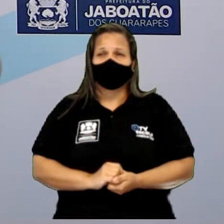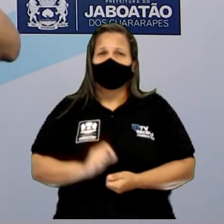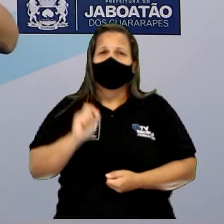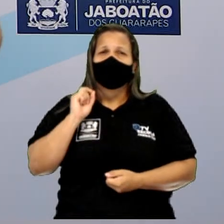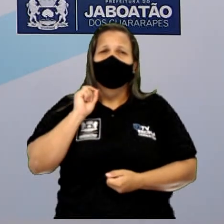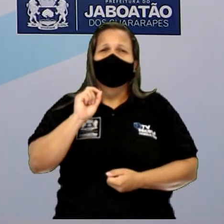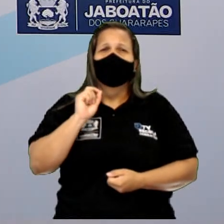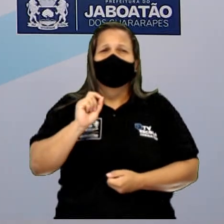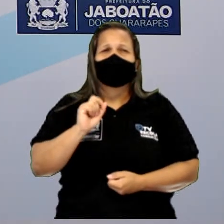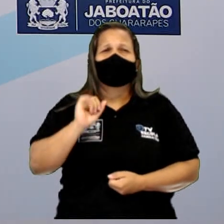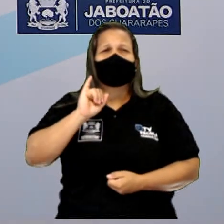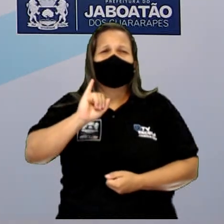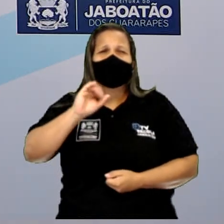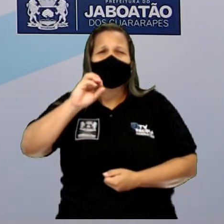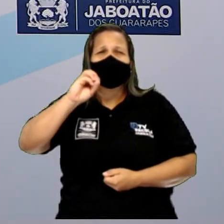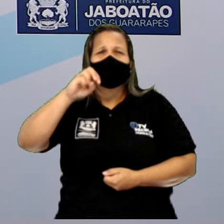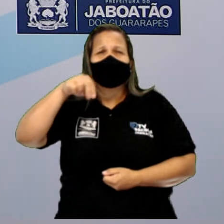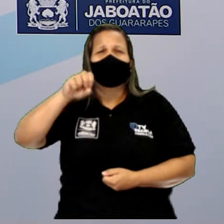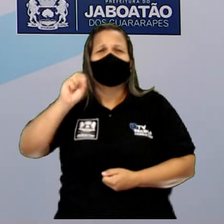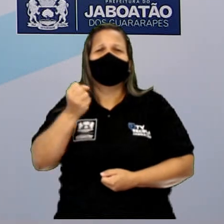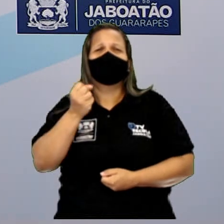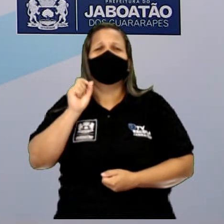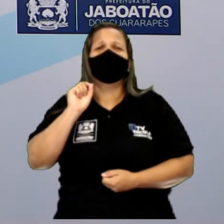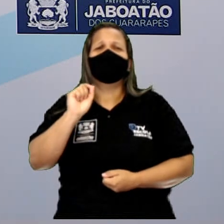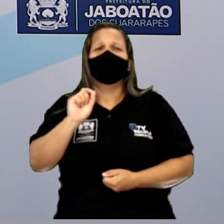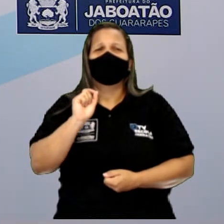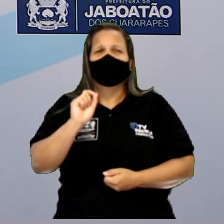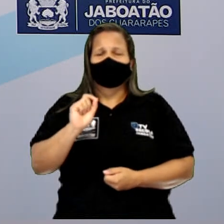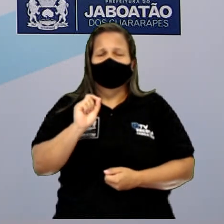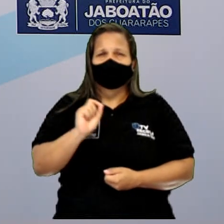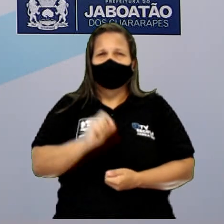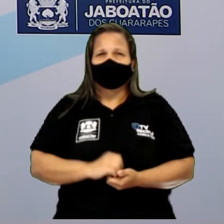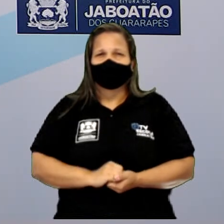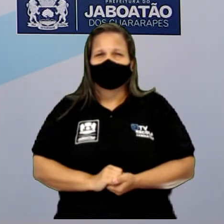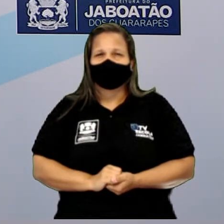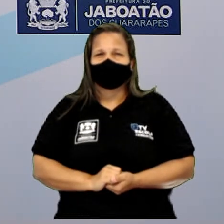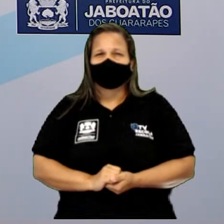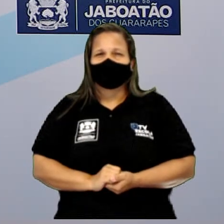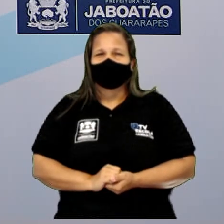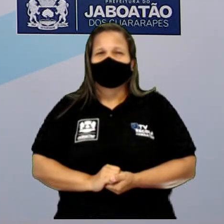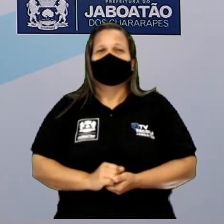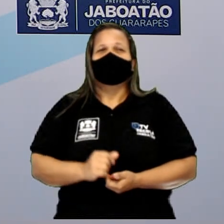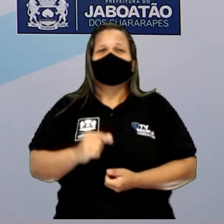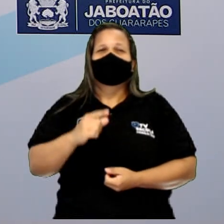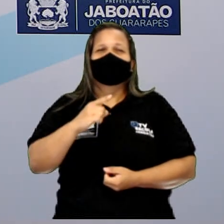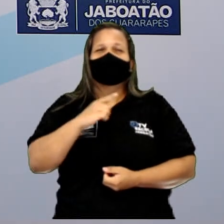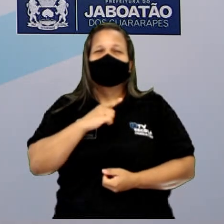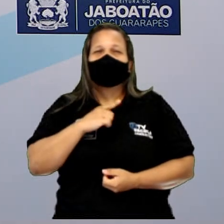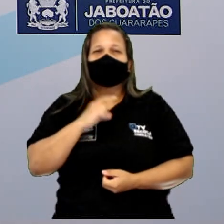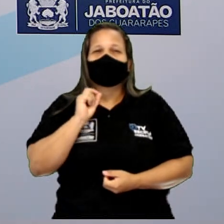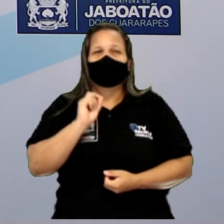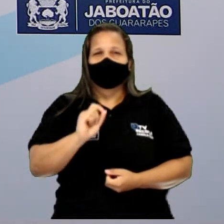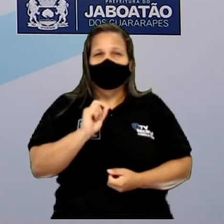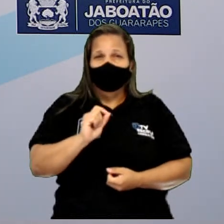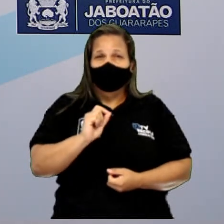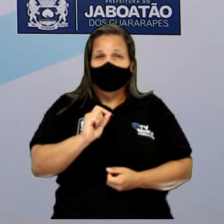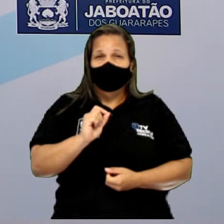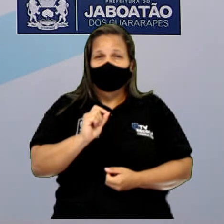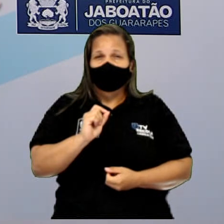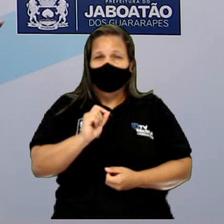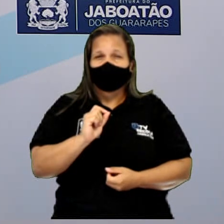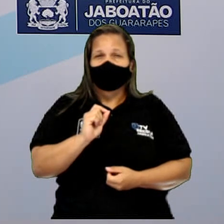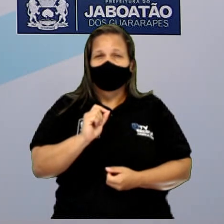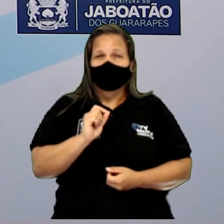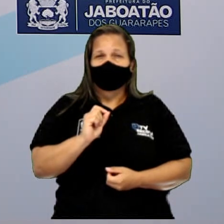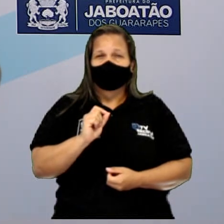né? Íon é uma estrutura onde você vai ter a possibilidade de passar a corrente elétrica, o ótimo